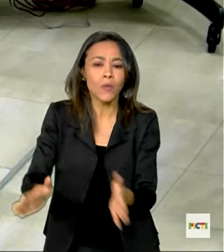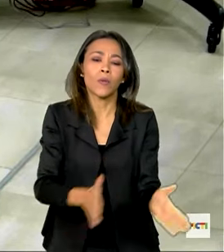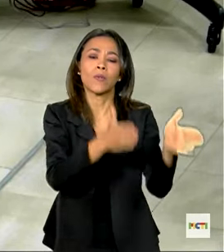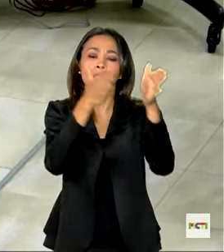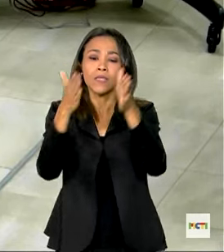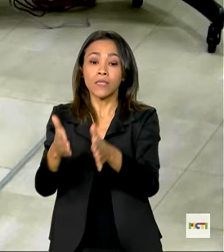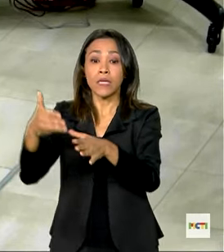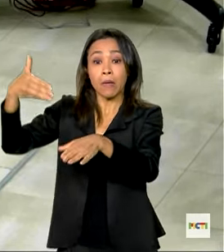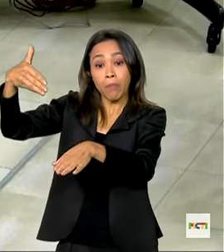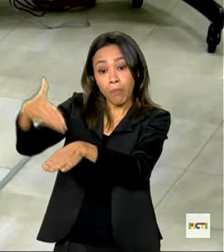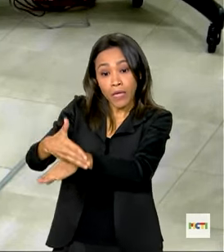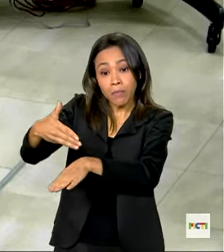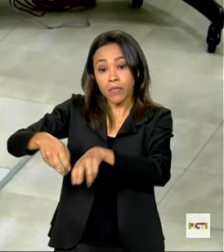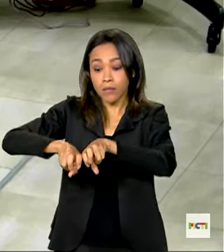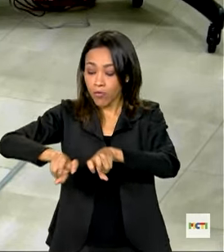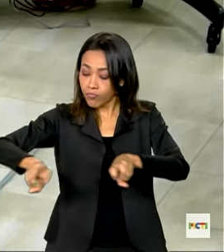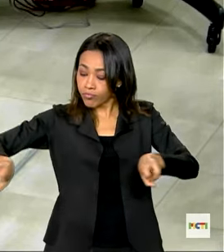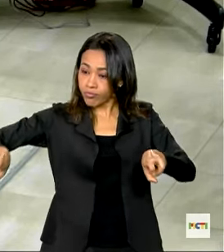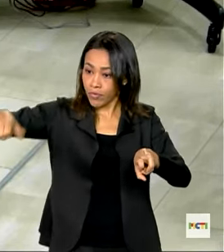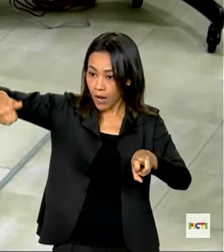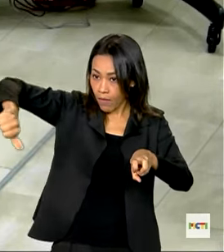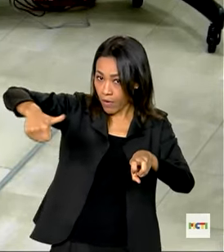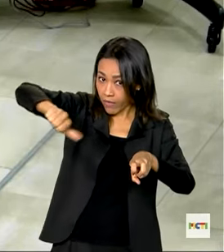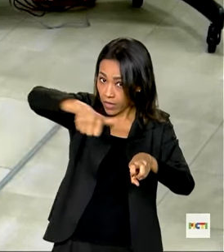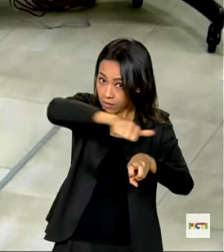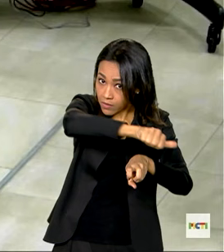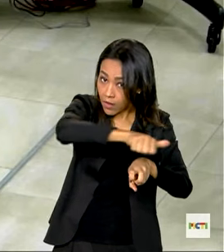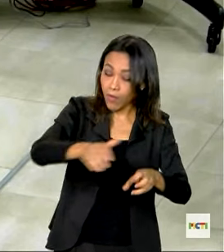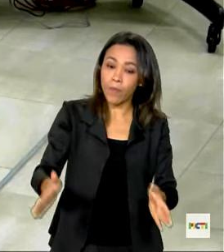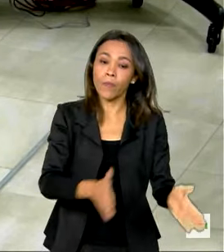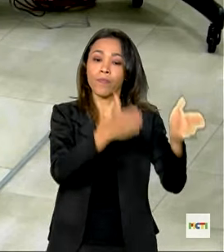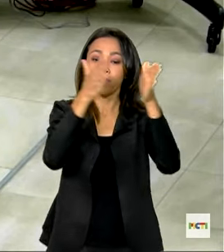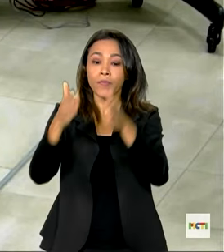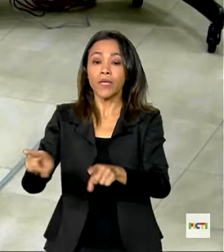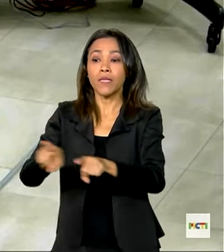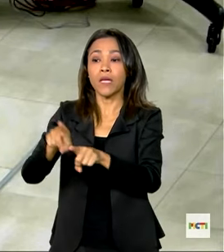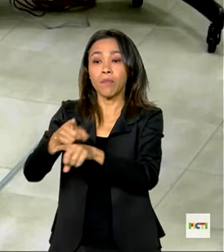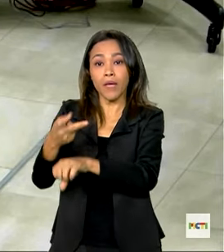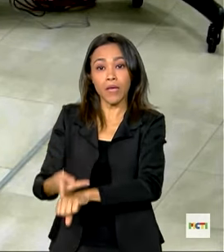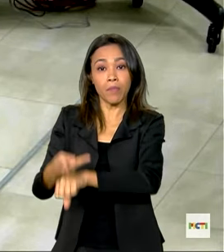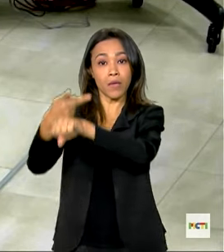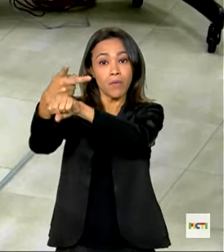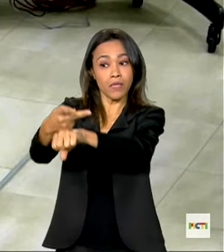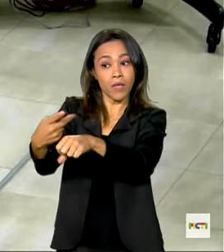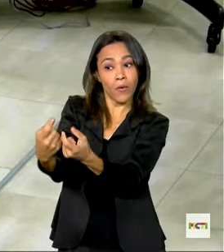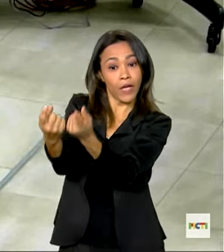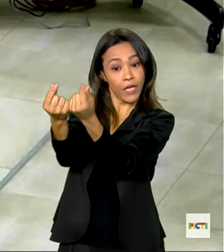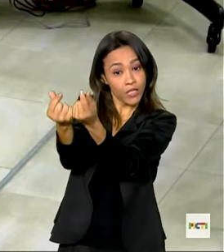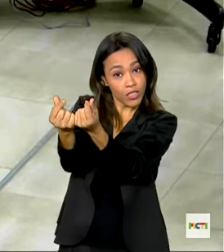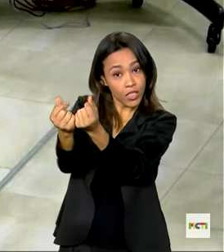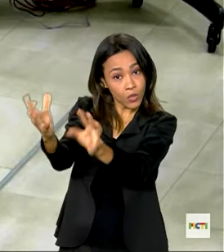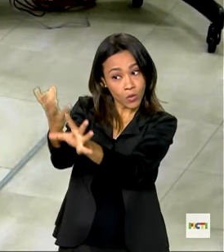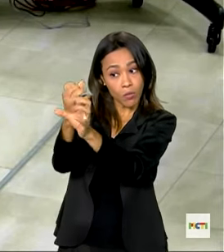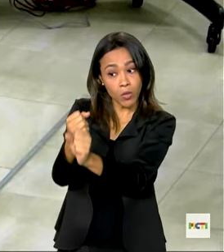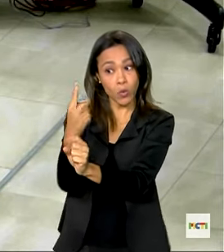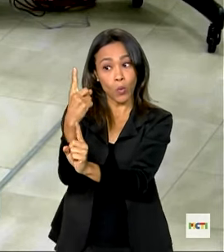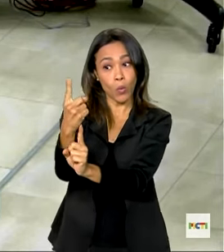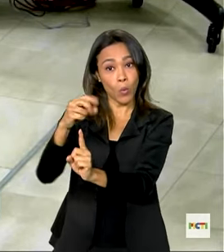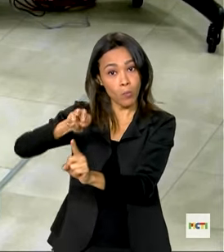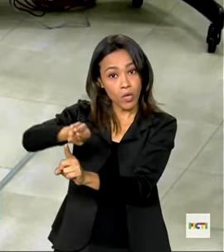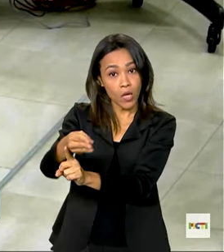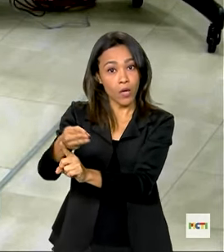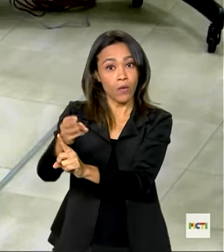em bancas com especialistas do mercado, além da provocação em dinheiro para startups que totalizam 1 milhão e 800